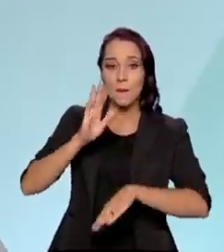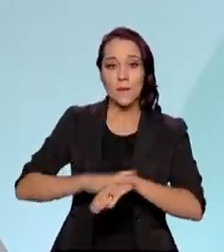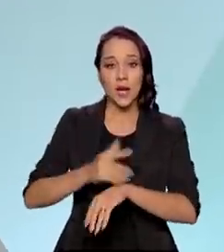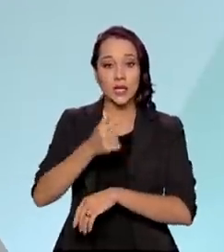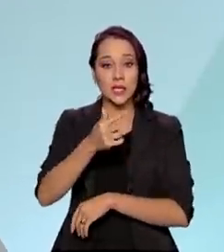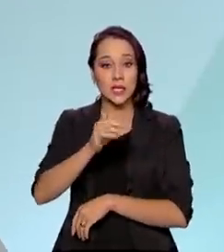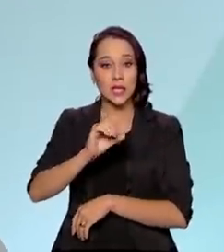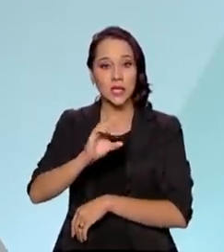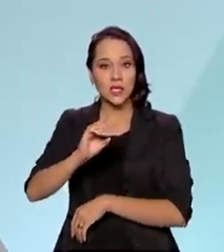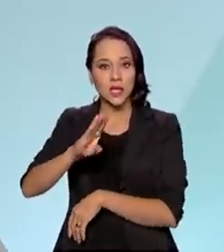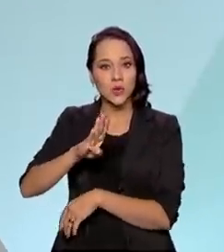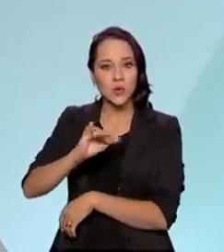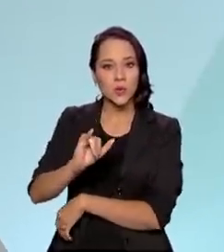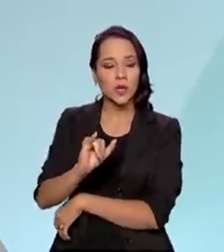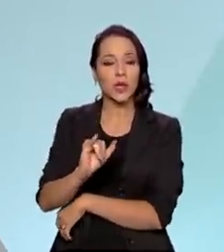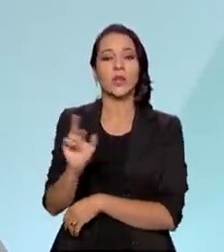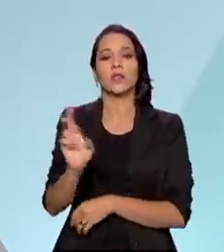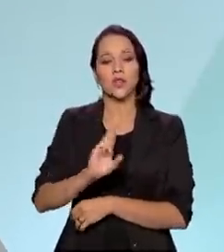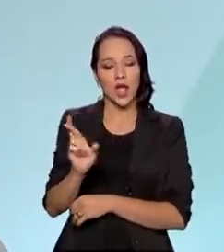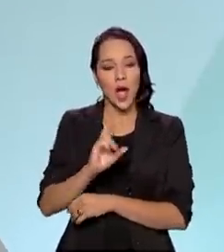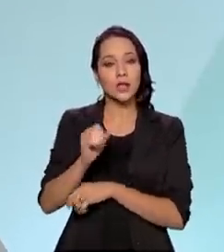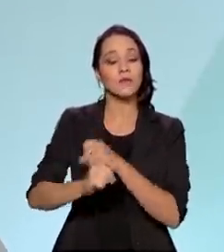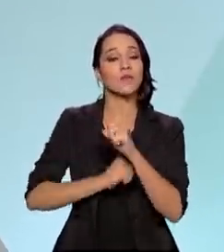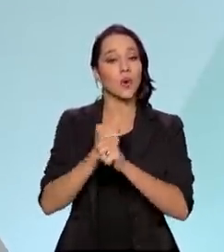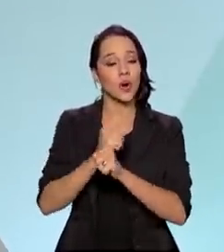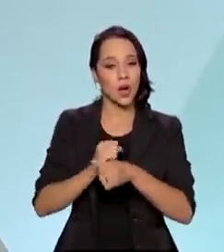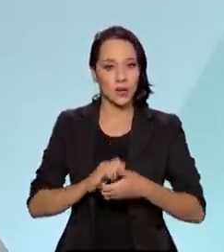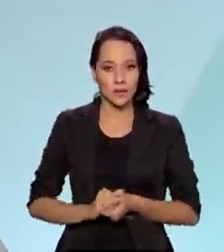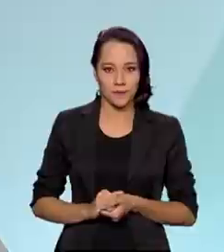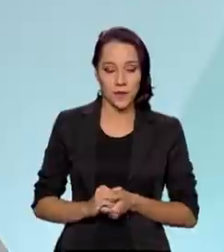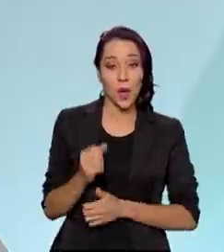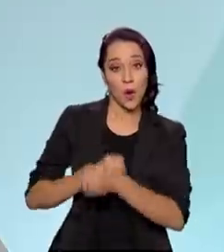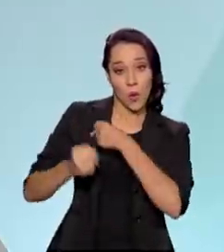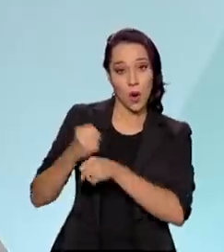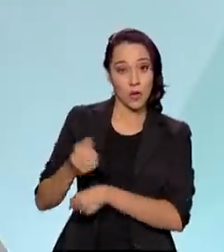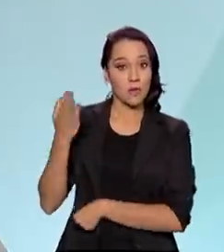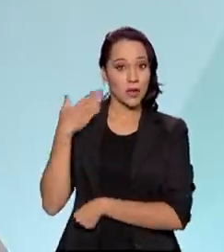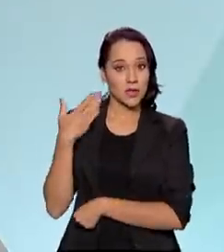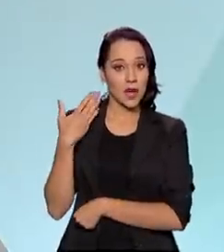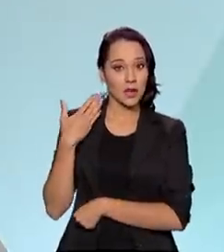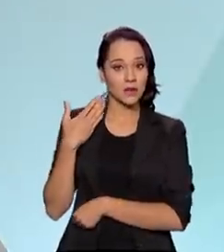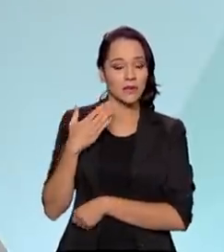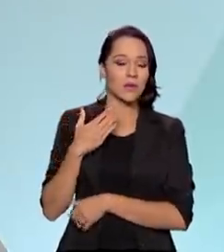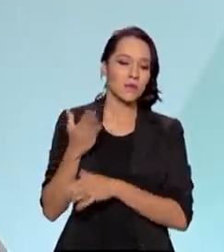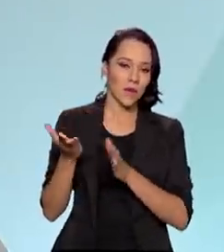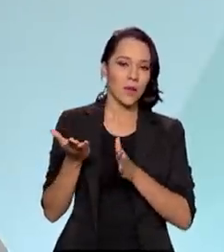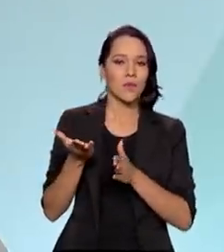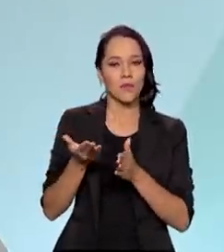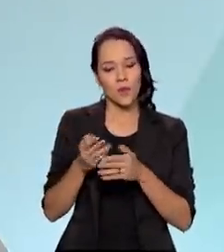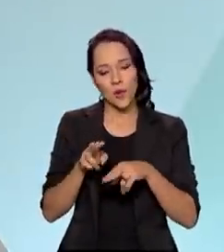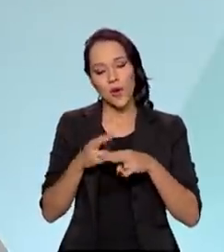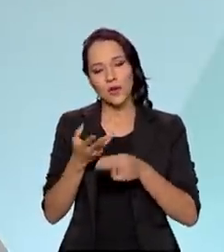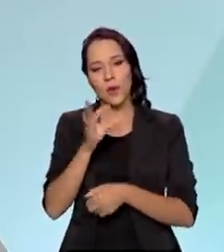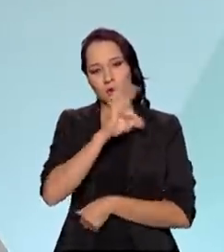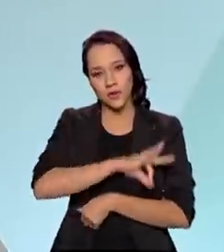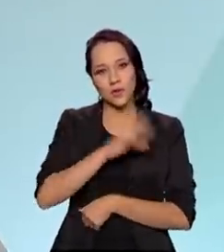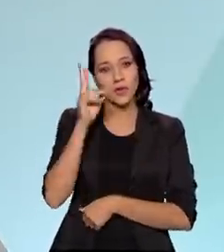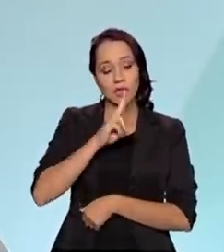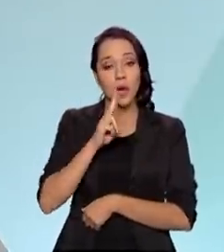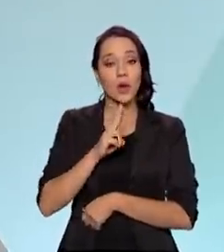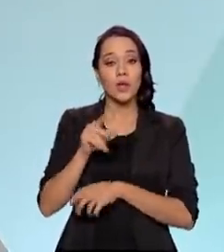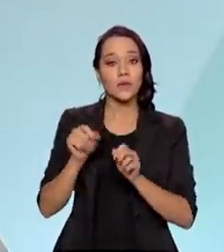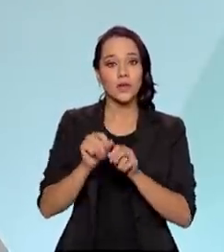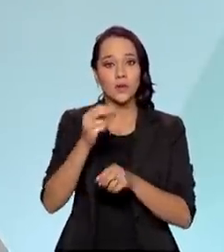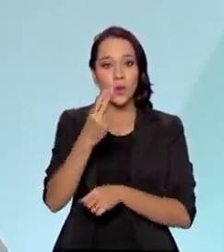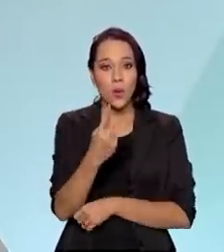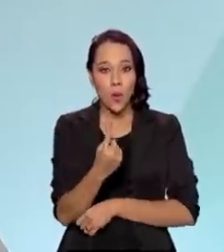700 bilhões de reais por ano. Ano passado, especificamente, em virtude do auxílio, nós fizemos o comando de